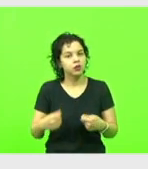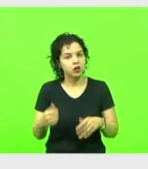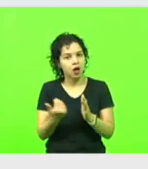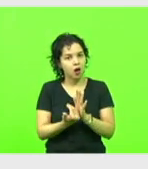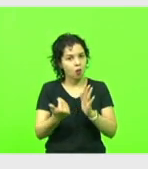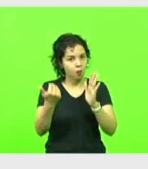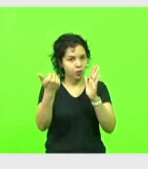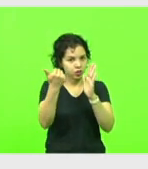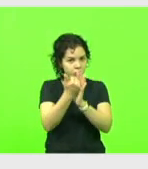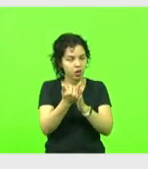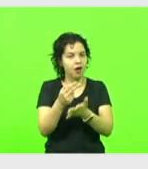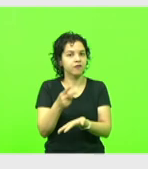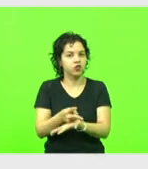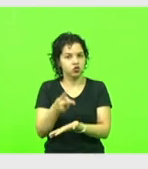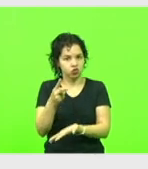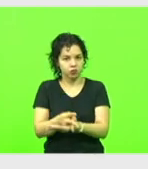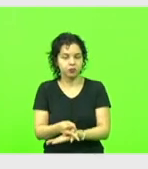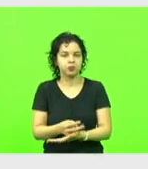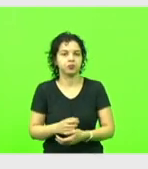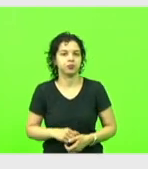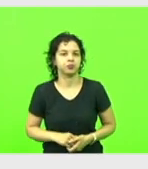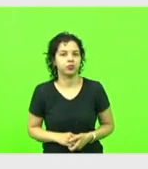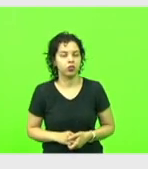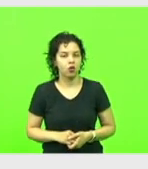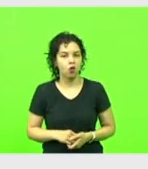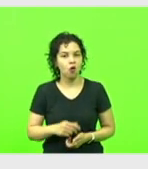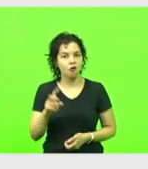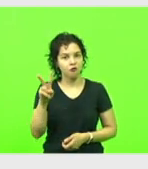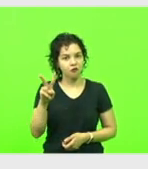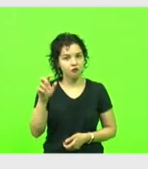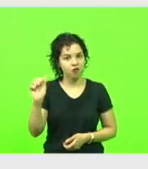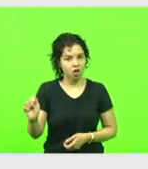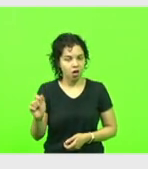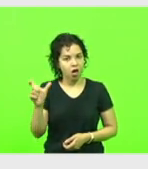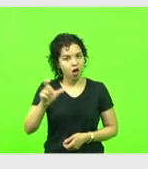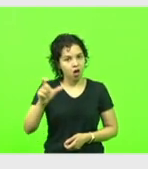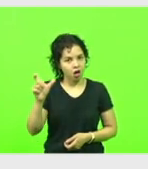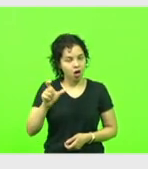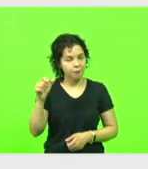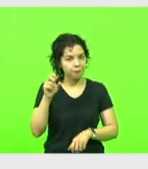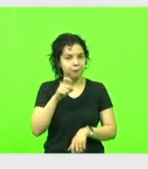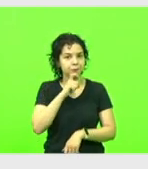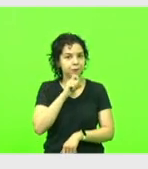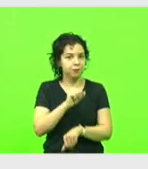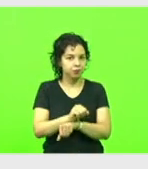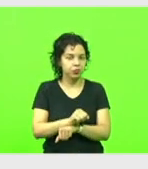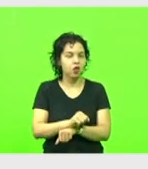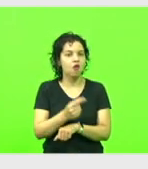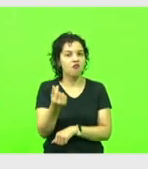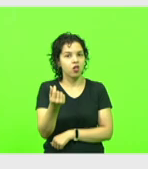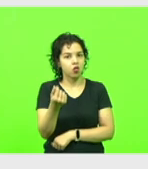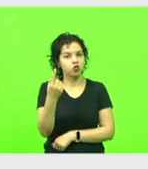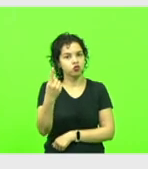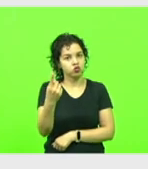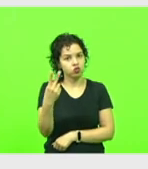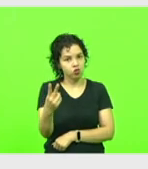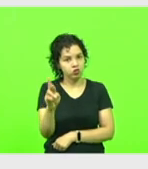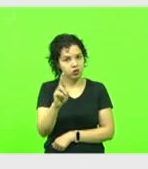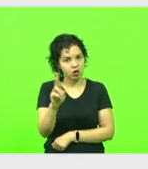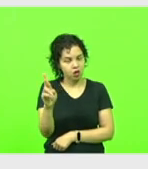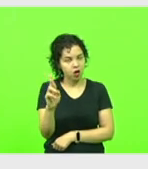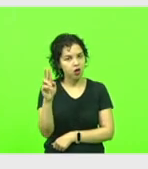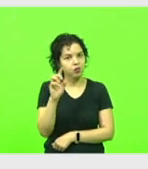percentual de efetivos. O Vale Alimentação, que está congelado há 10 anos, ao valor de R$ 12,00 por dia